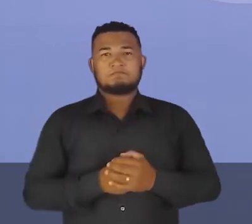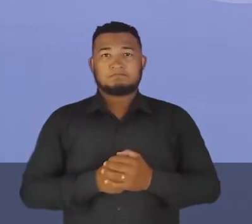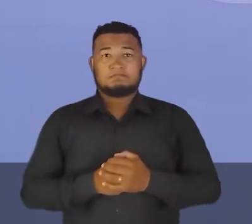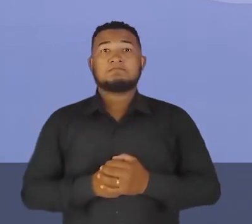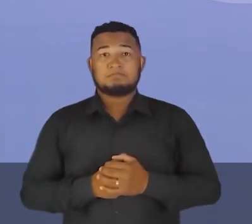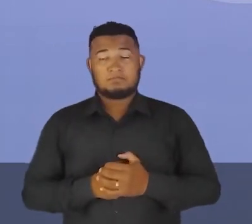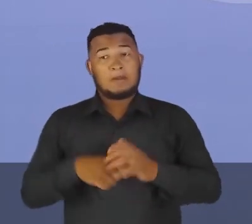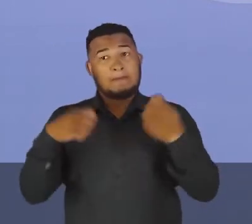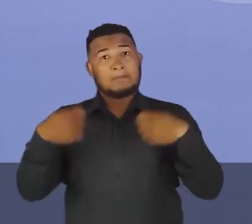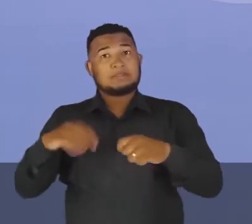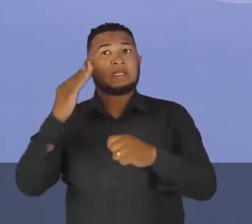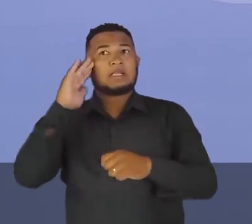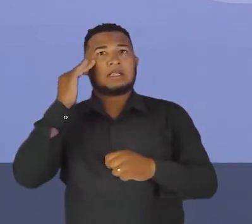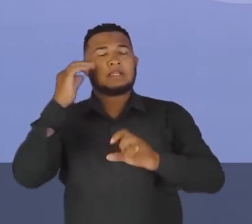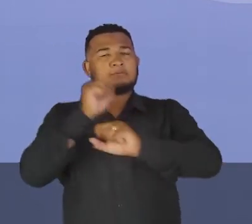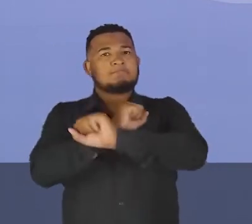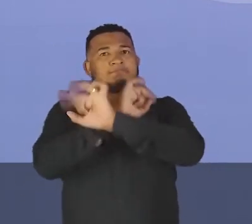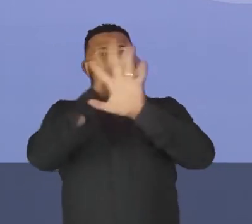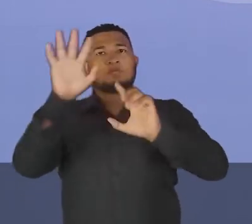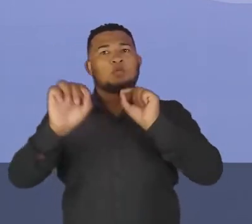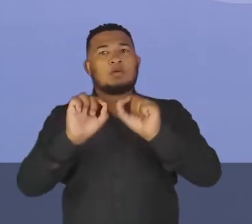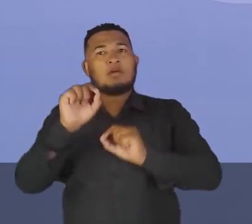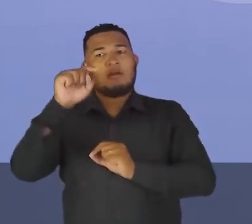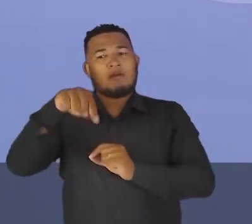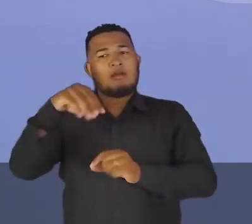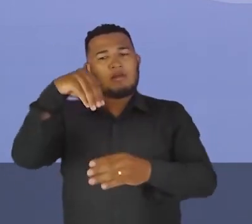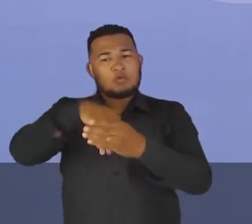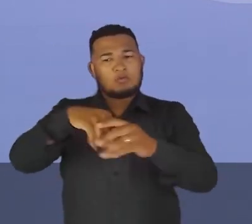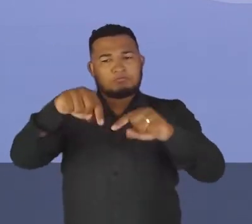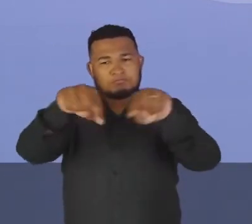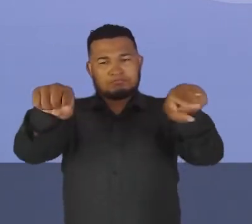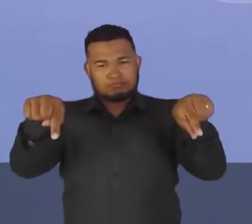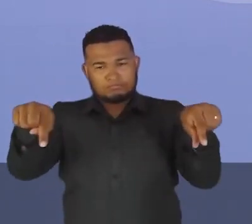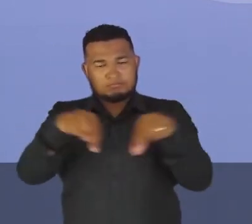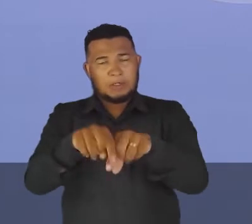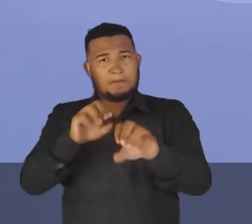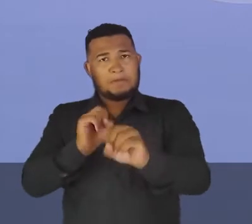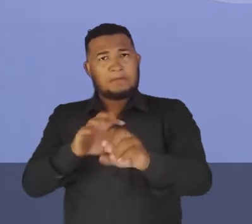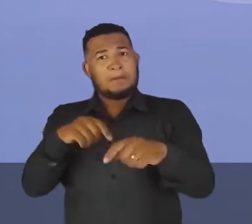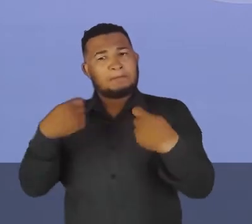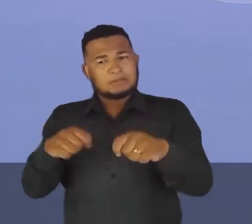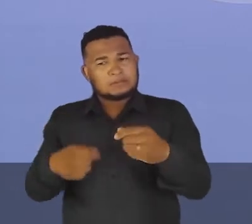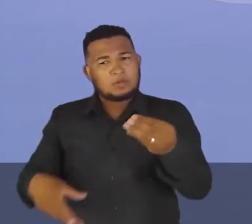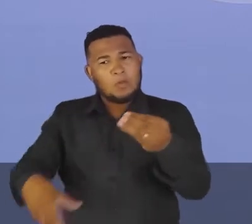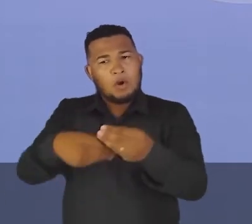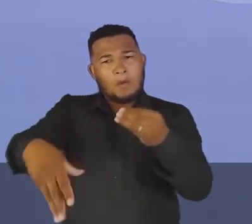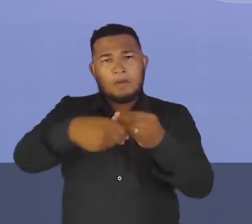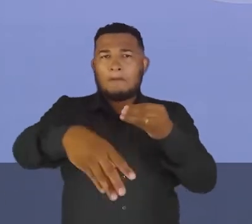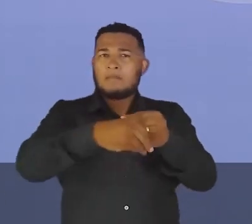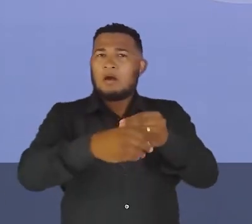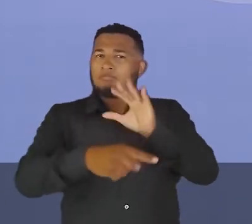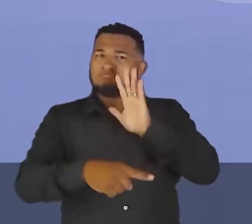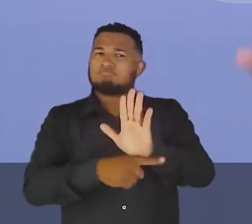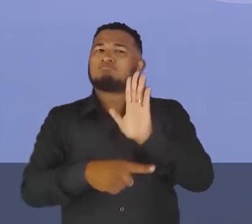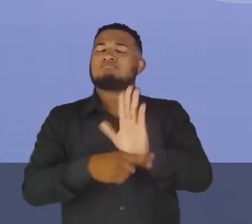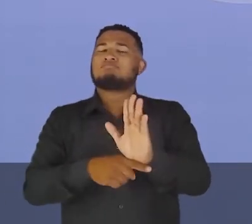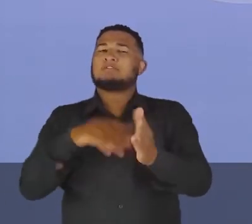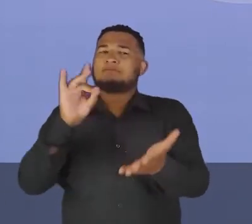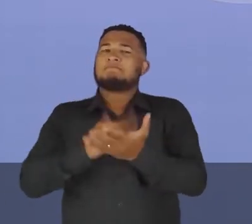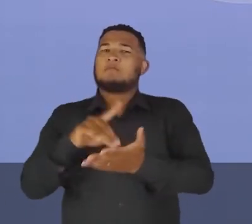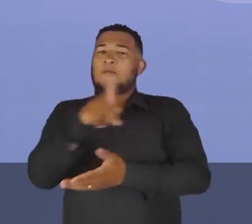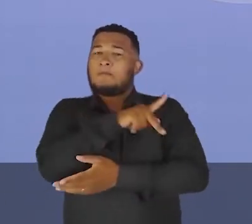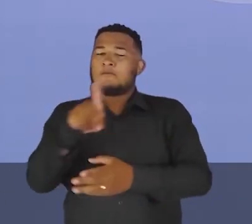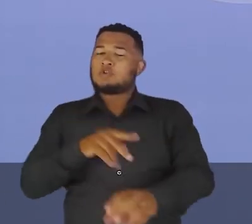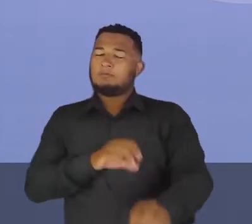espaços da escola, da sala de aula, eles precisam ser complementares, eles precisam ajudar o professor nesse processo todo,